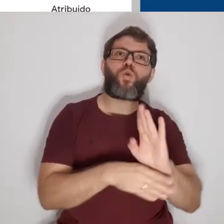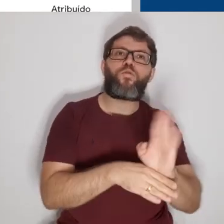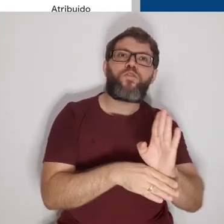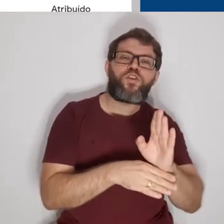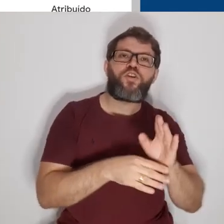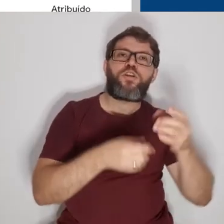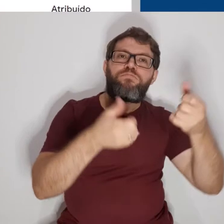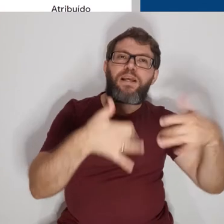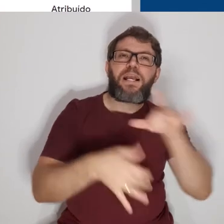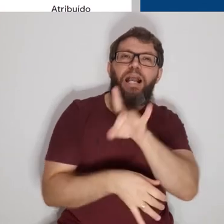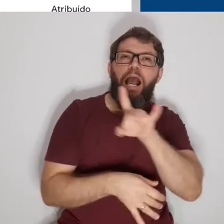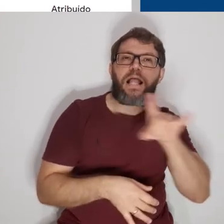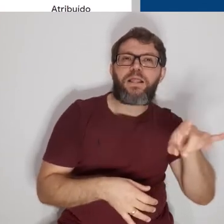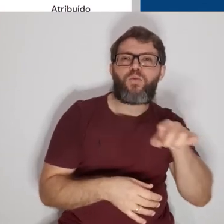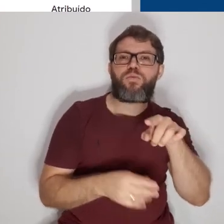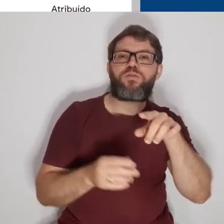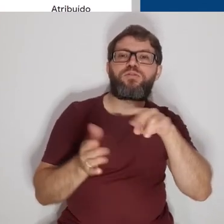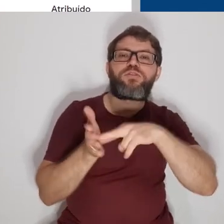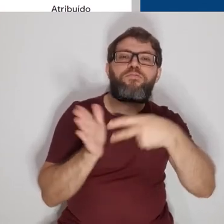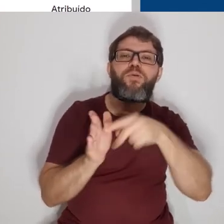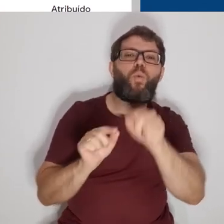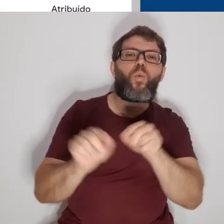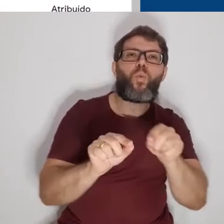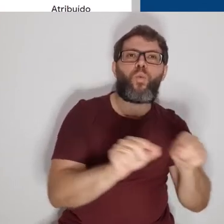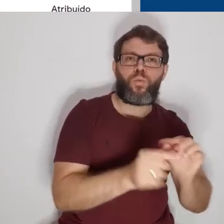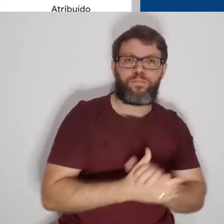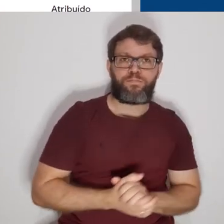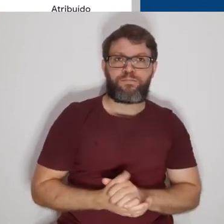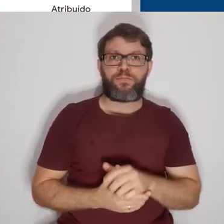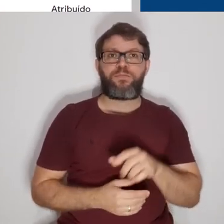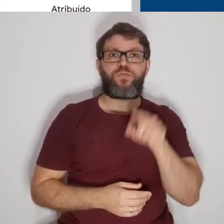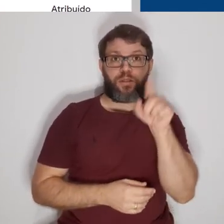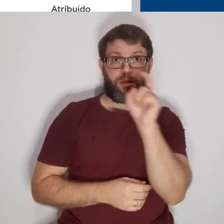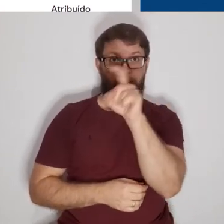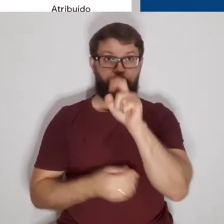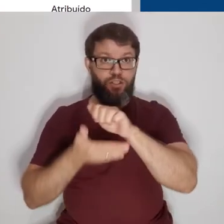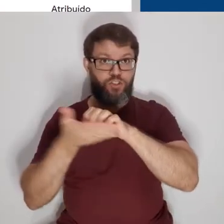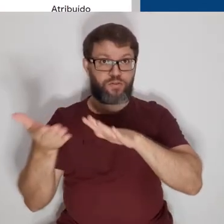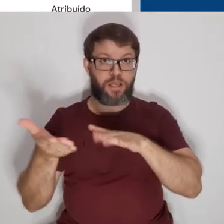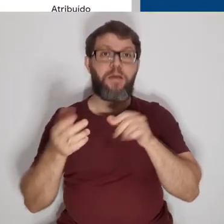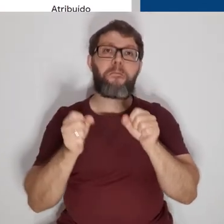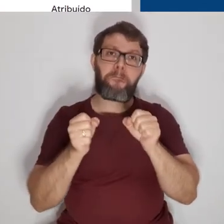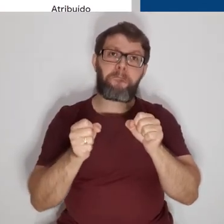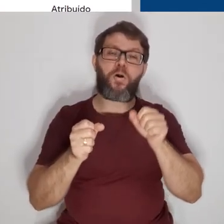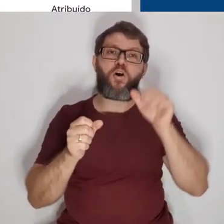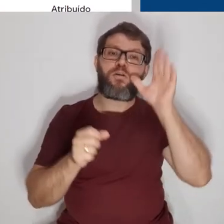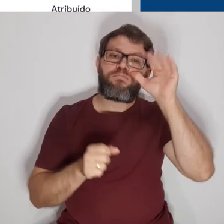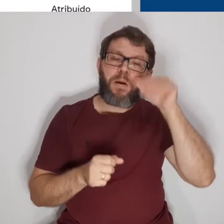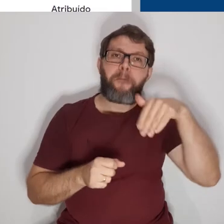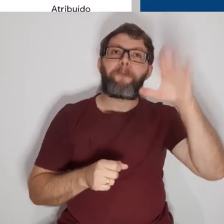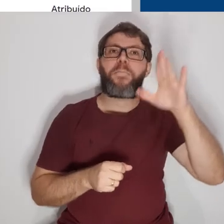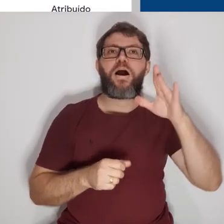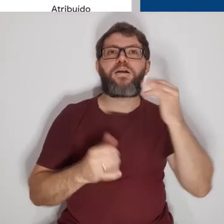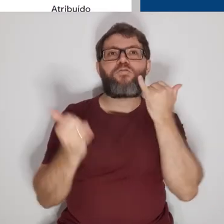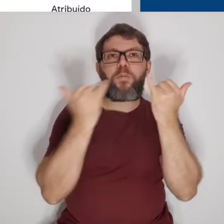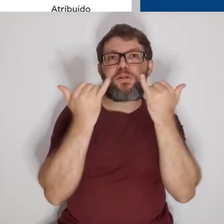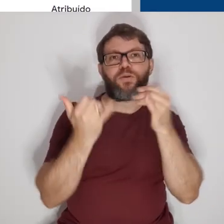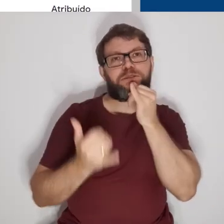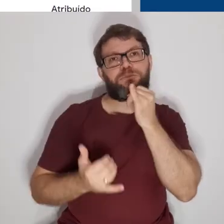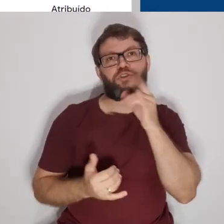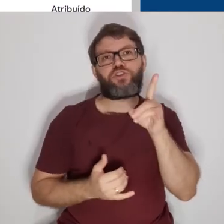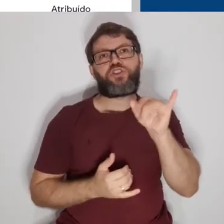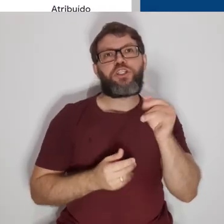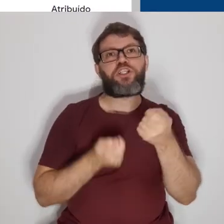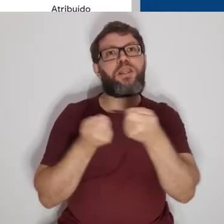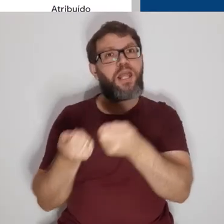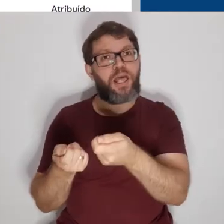entre cada uma dessas atribuições. Ao clicar em uma das atividades, você consegue visualizar mais informações, como a